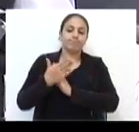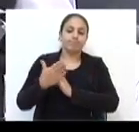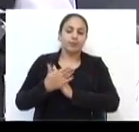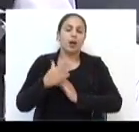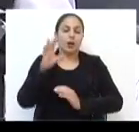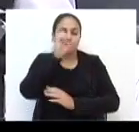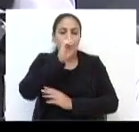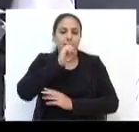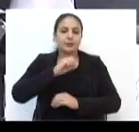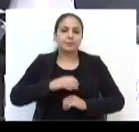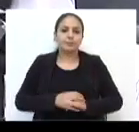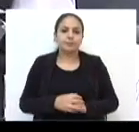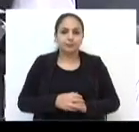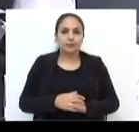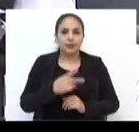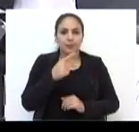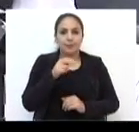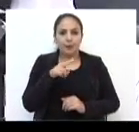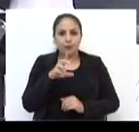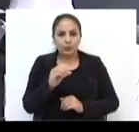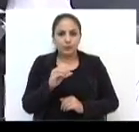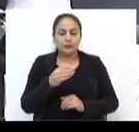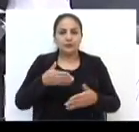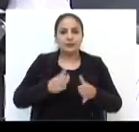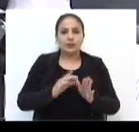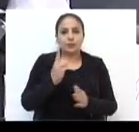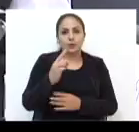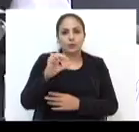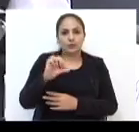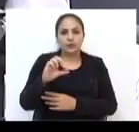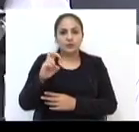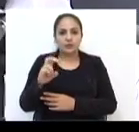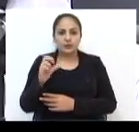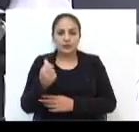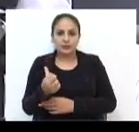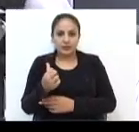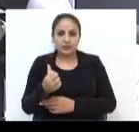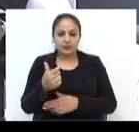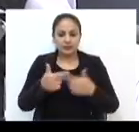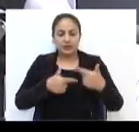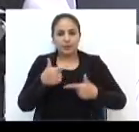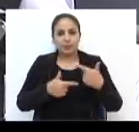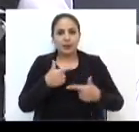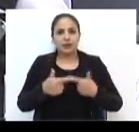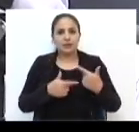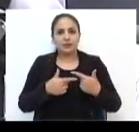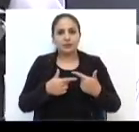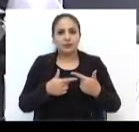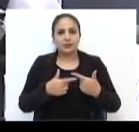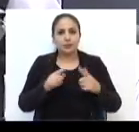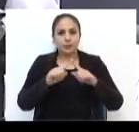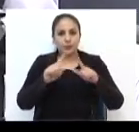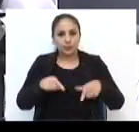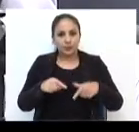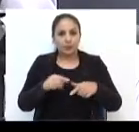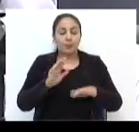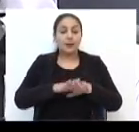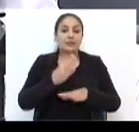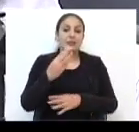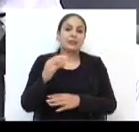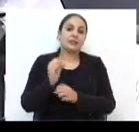Neckli nasceu em 1956 e trabalha como servidor público há mais de 30 anos. O